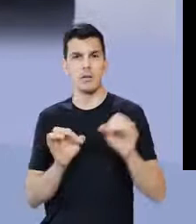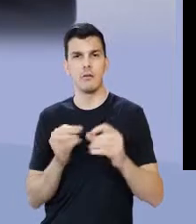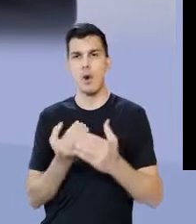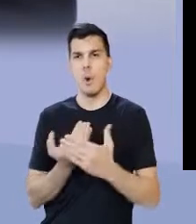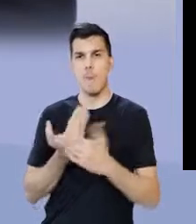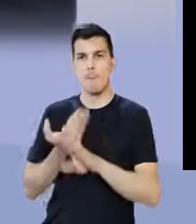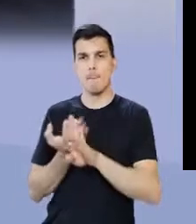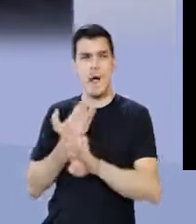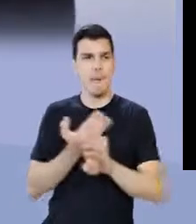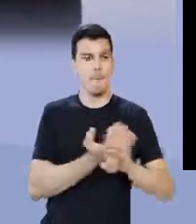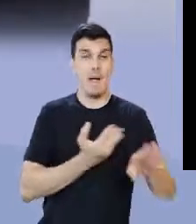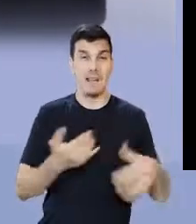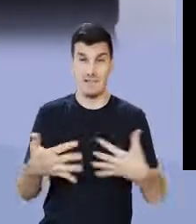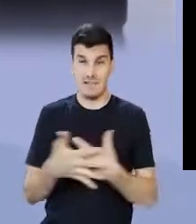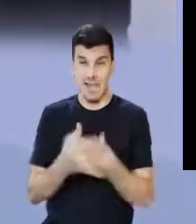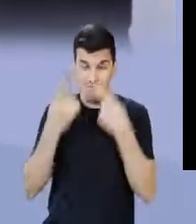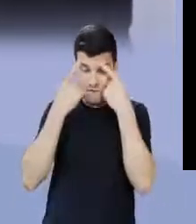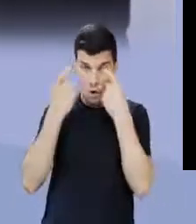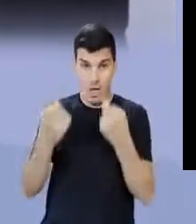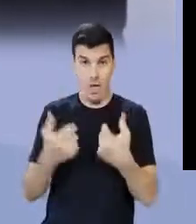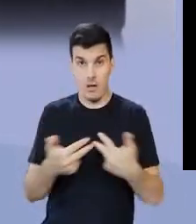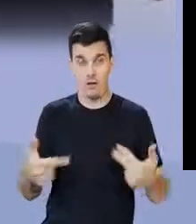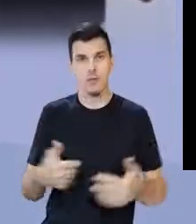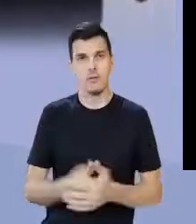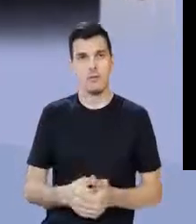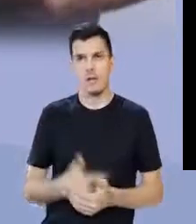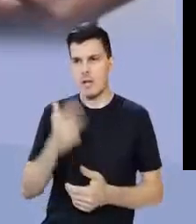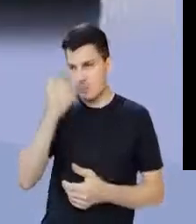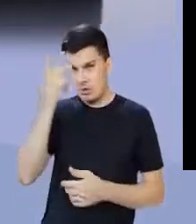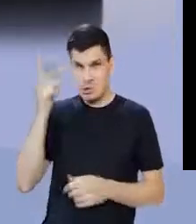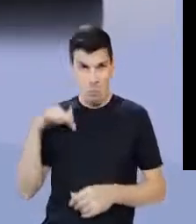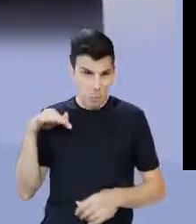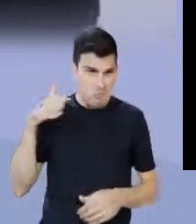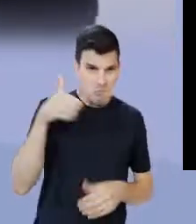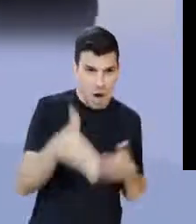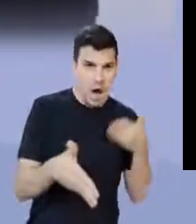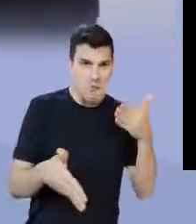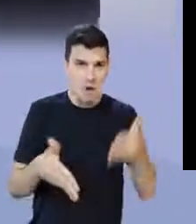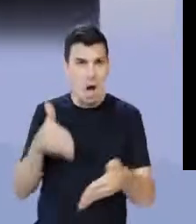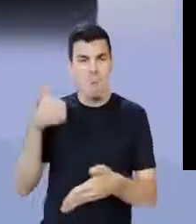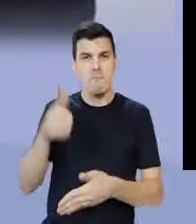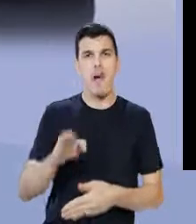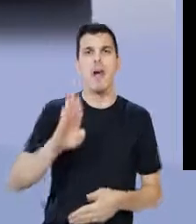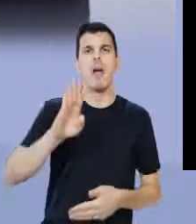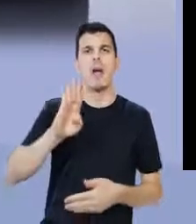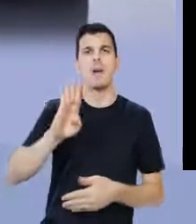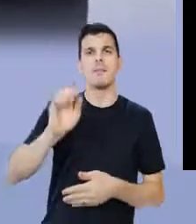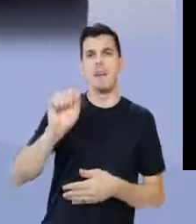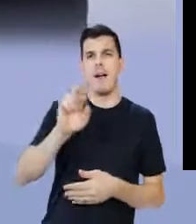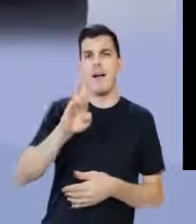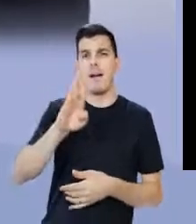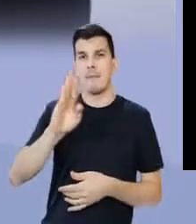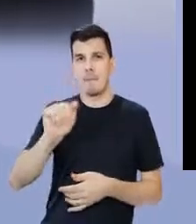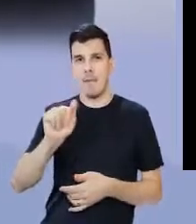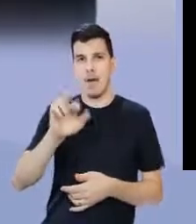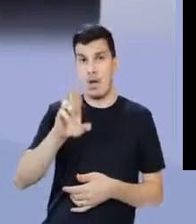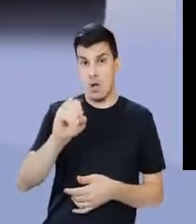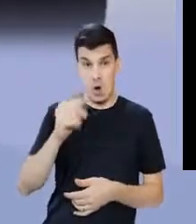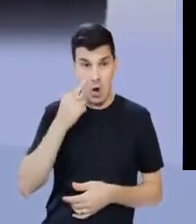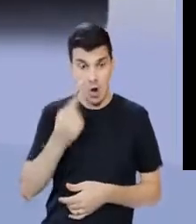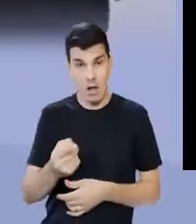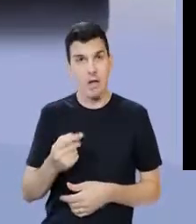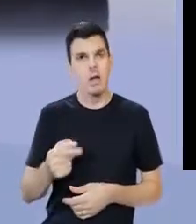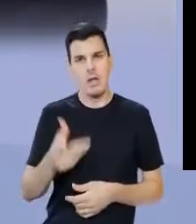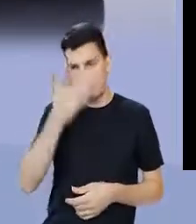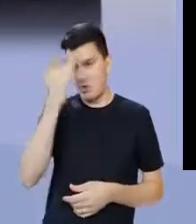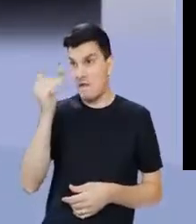se isola, as cidades se tornam violentas, esses barros vão invadindo, lembrando que barro é um termo pejorativo, é o